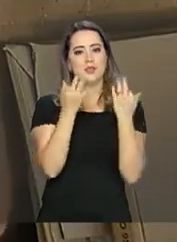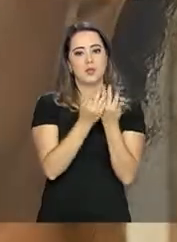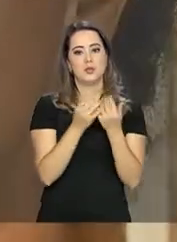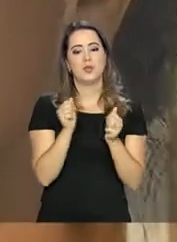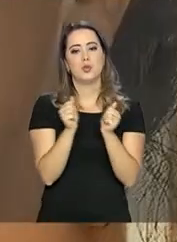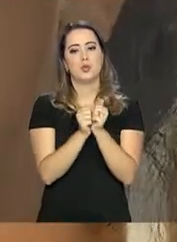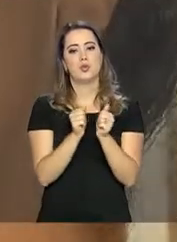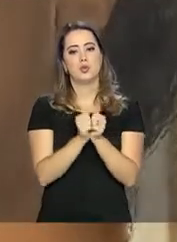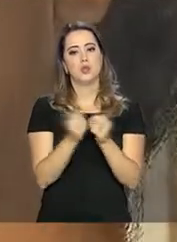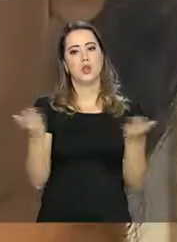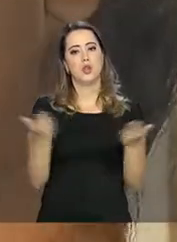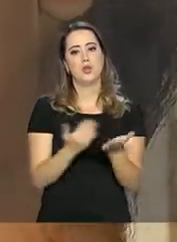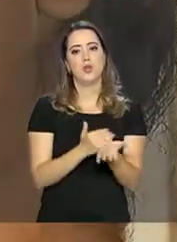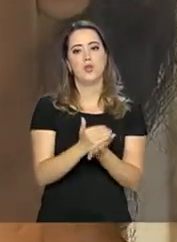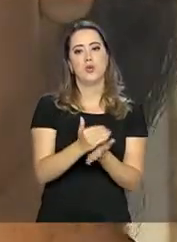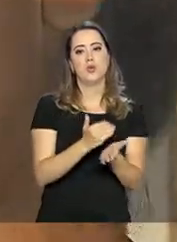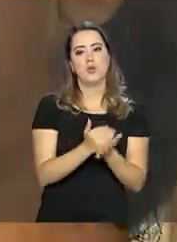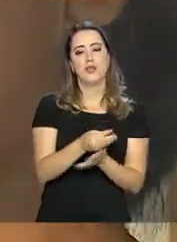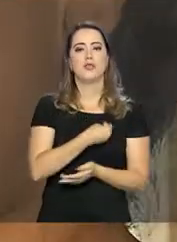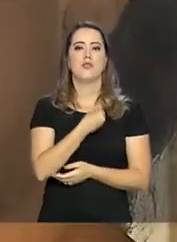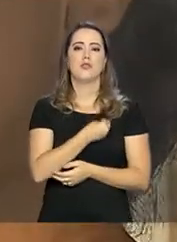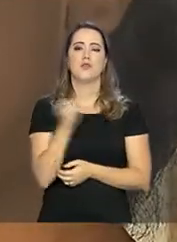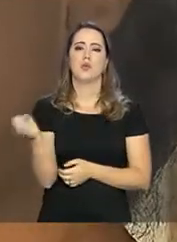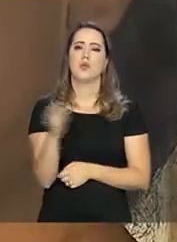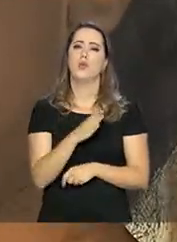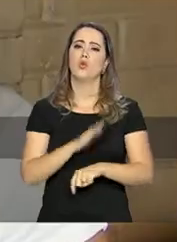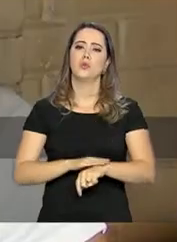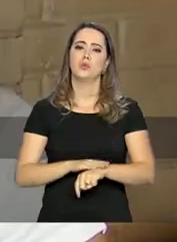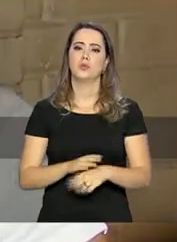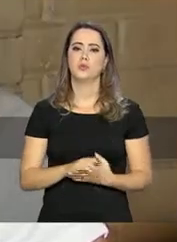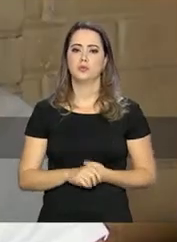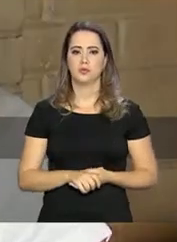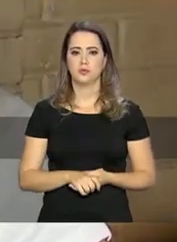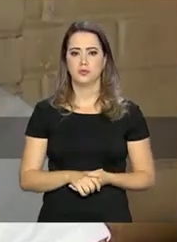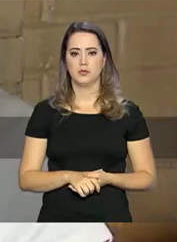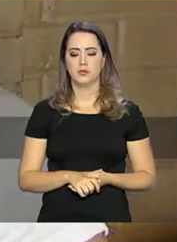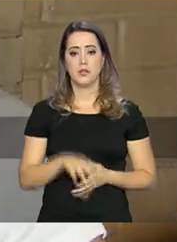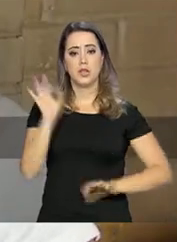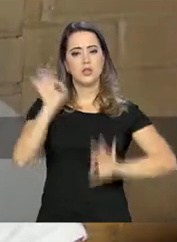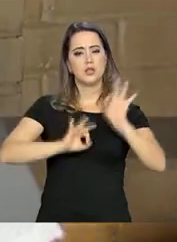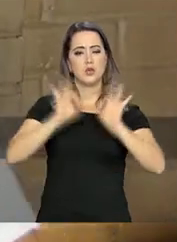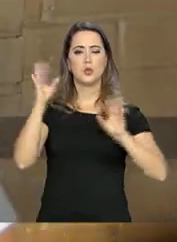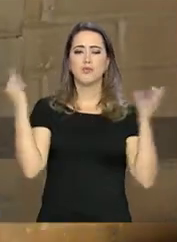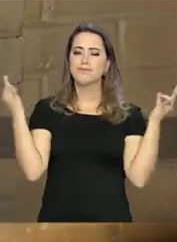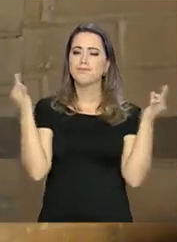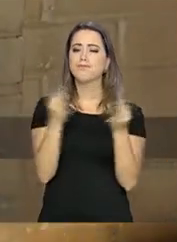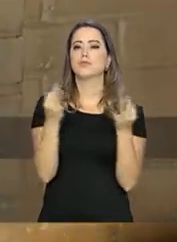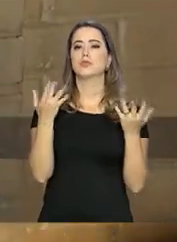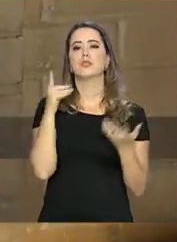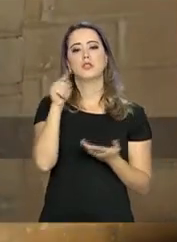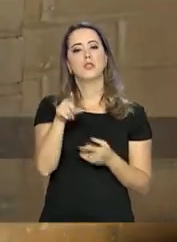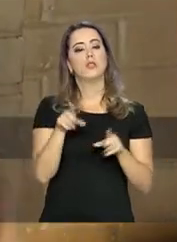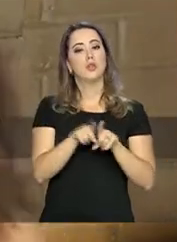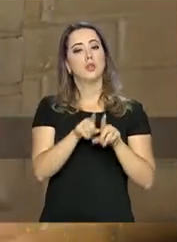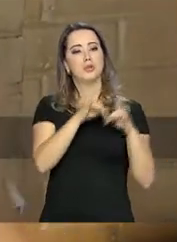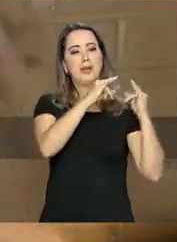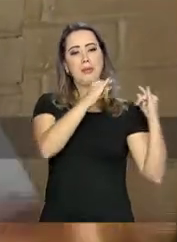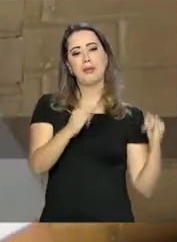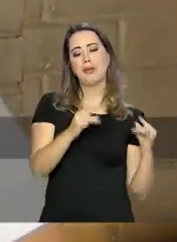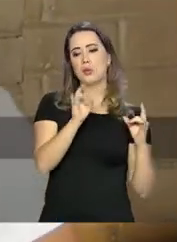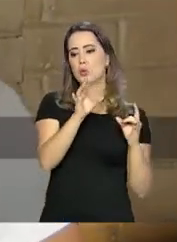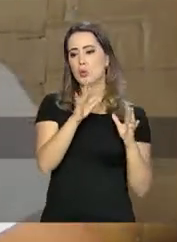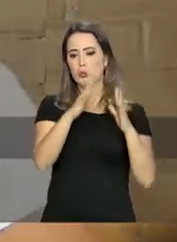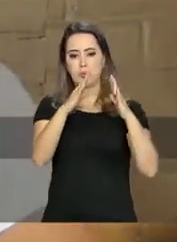agora eles começam a viver uma nova realidade. A estrutura é muito hermosa, porque no abrigo eram puras